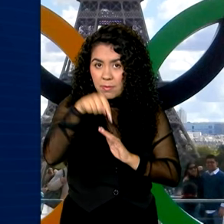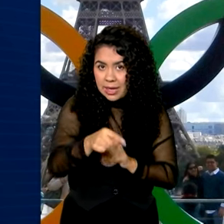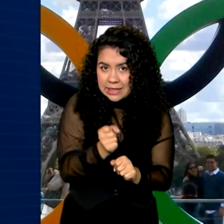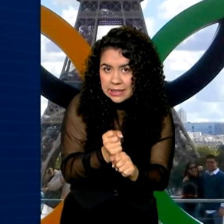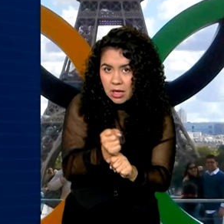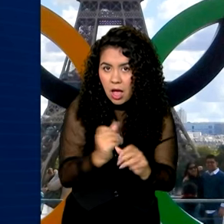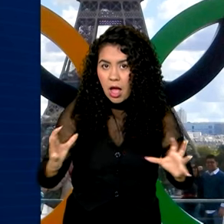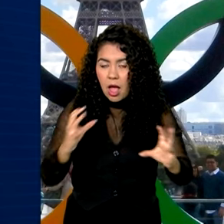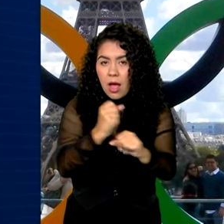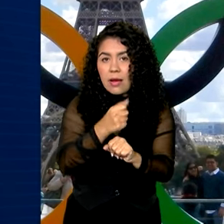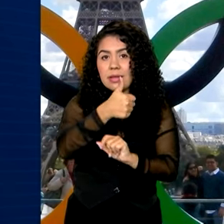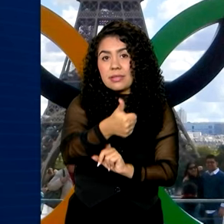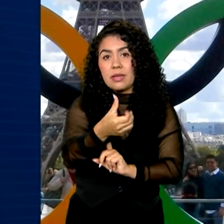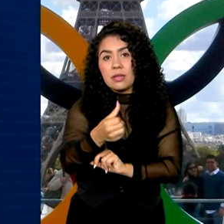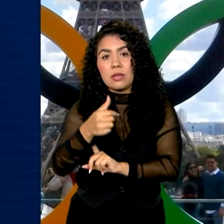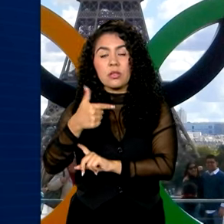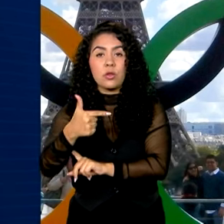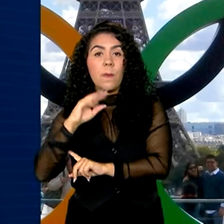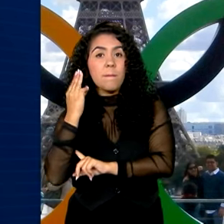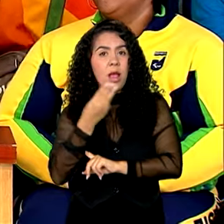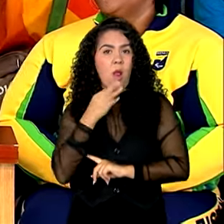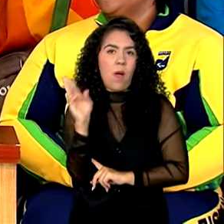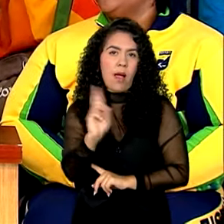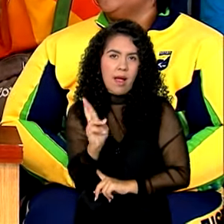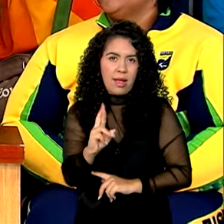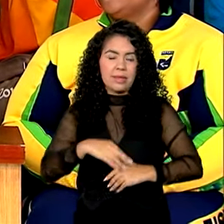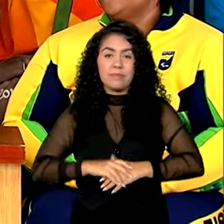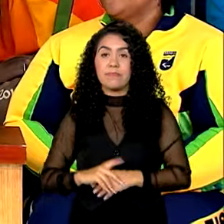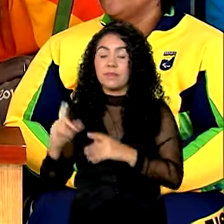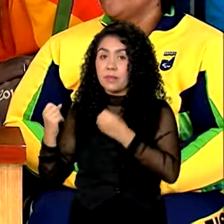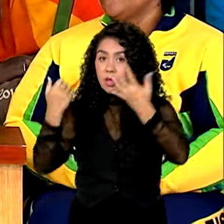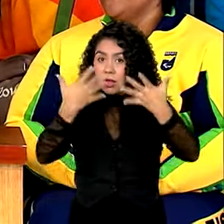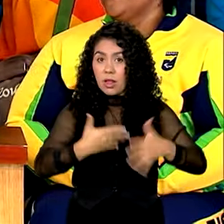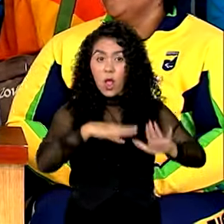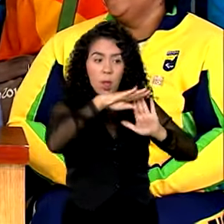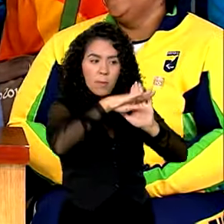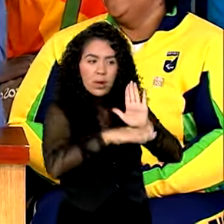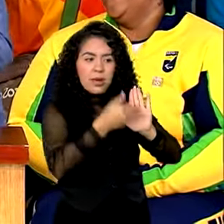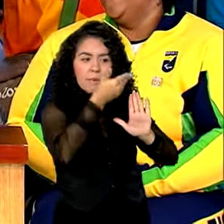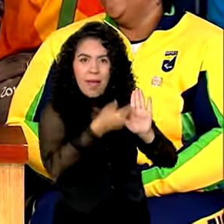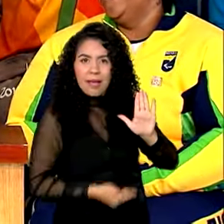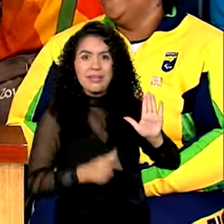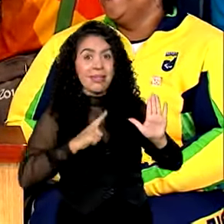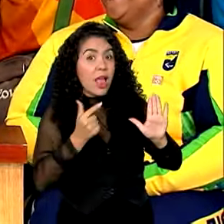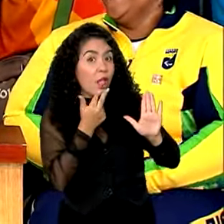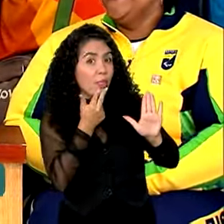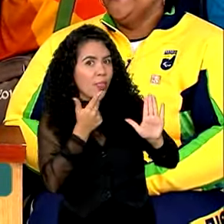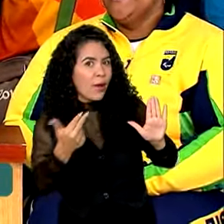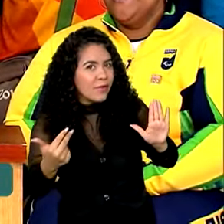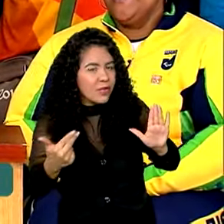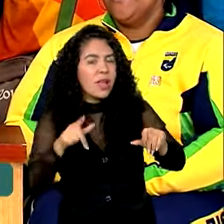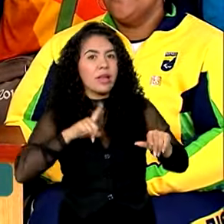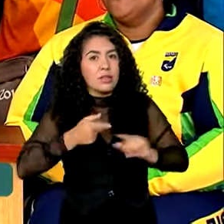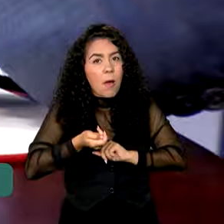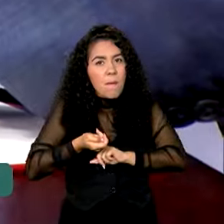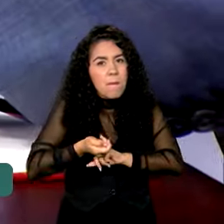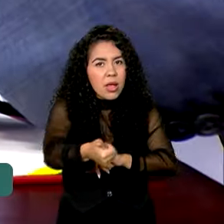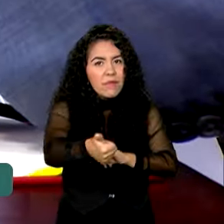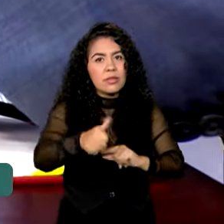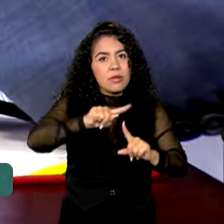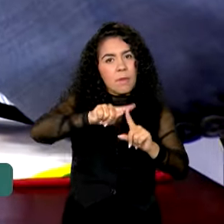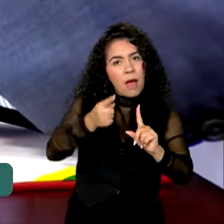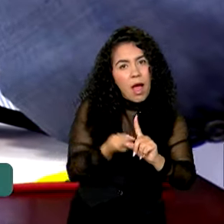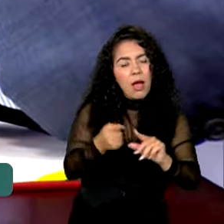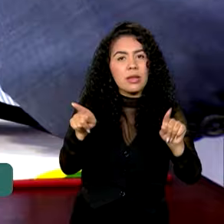162 milhões de reais. O programa também trouxe novidades. Além de benefícios para gestantes e